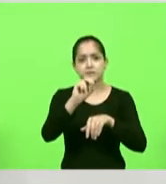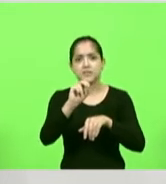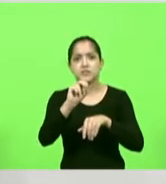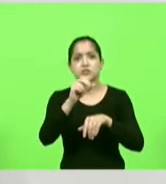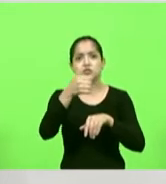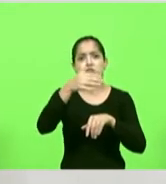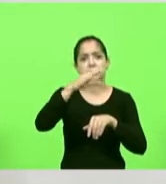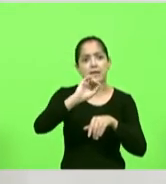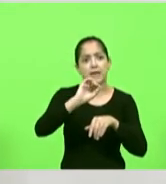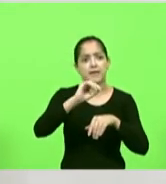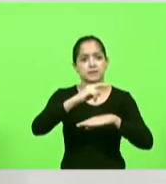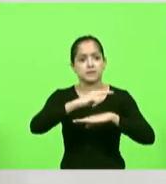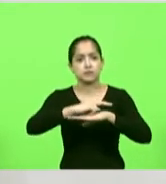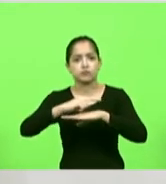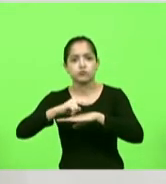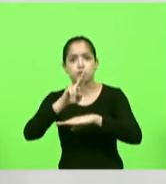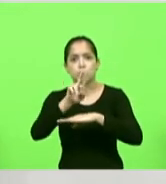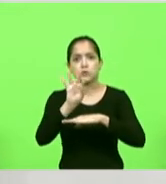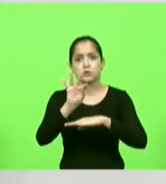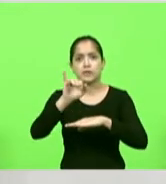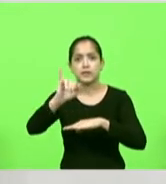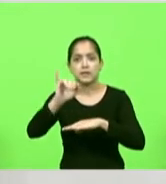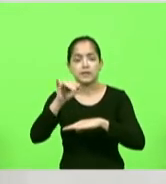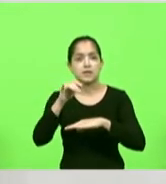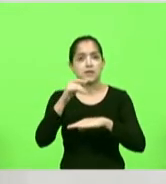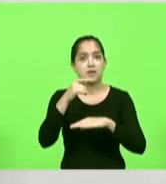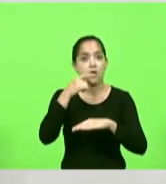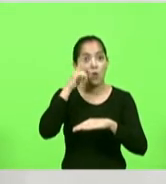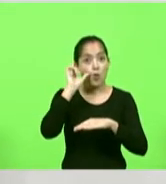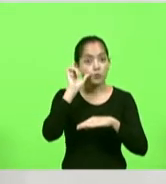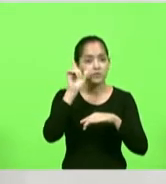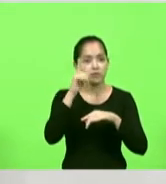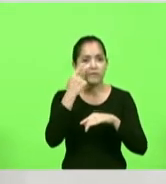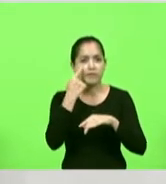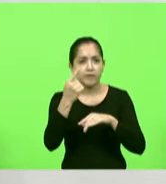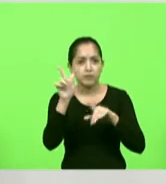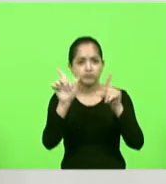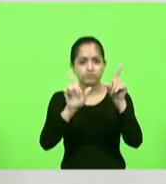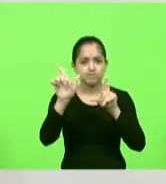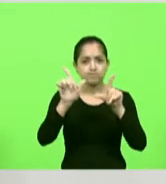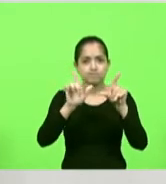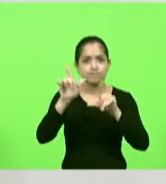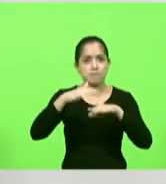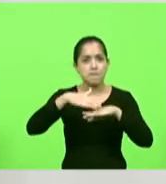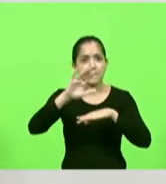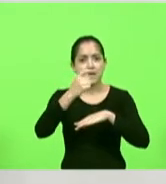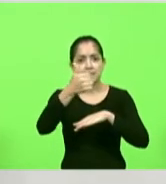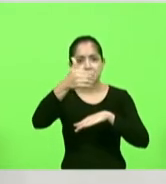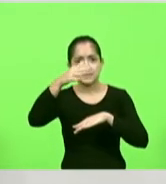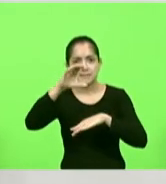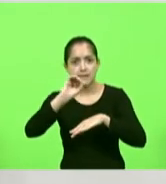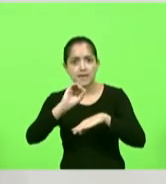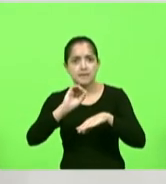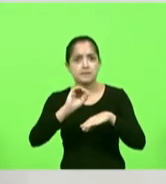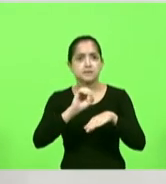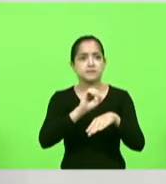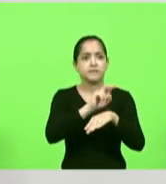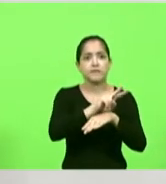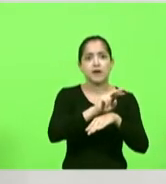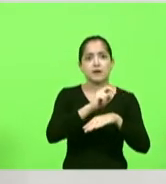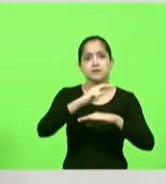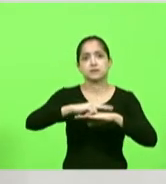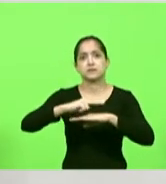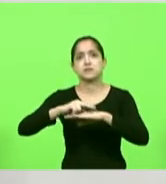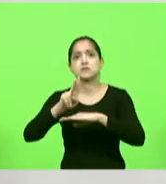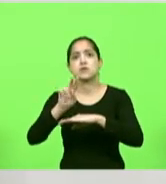mais leitos de UTI. Ontem, estava em Joinville, assistindo o jornal à noite, e daí disseram mais 10 leitos de UTI no Hospital Regional, deputado Lima.